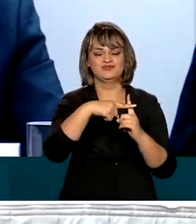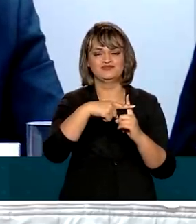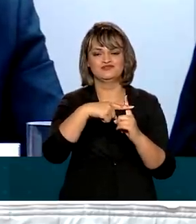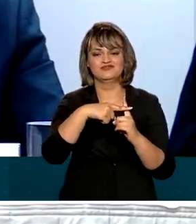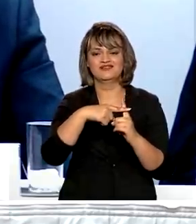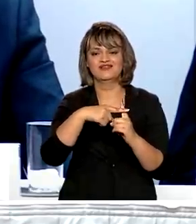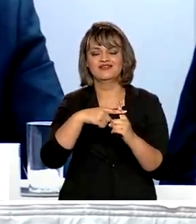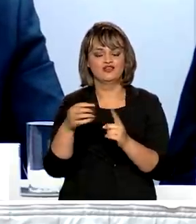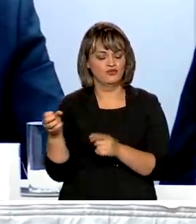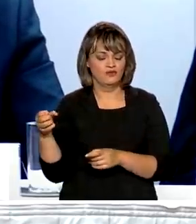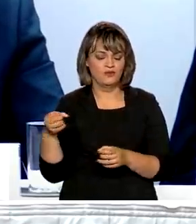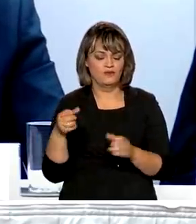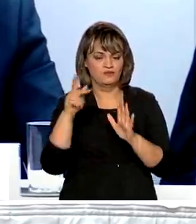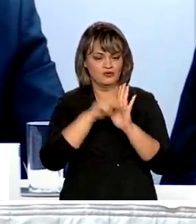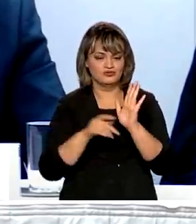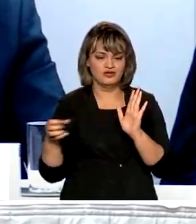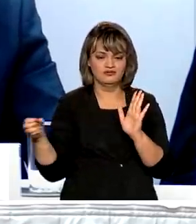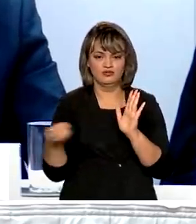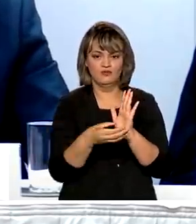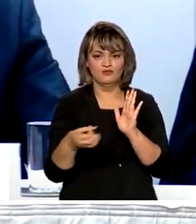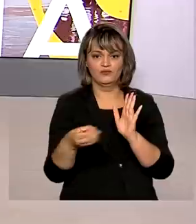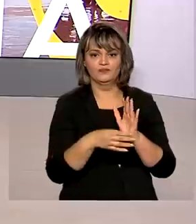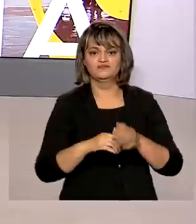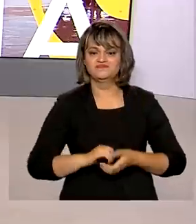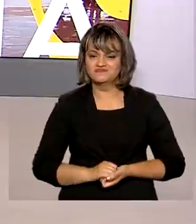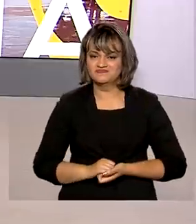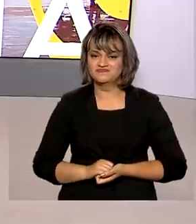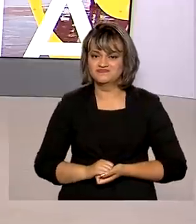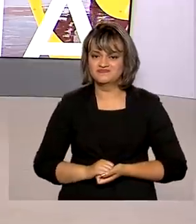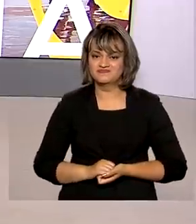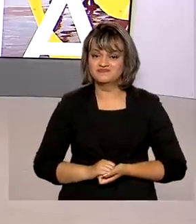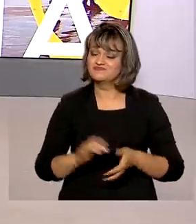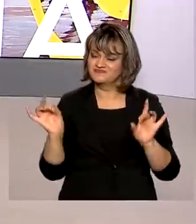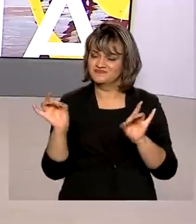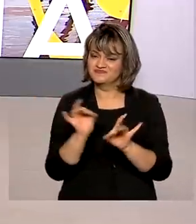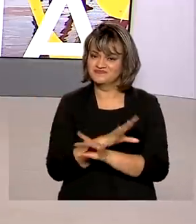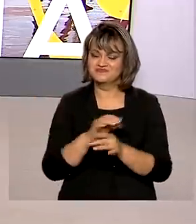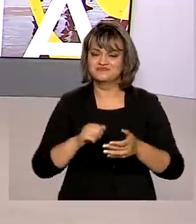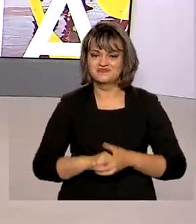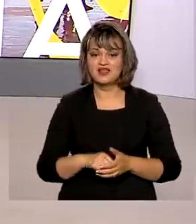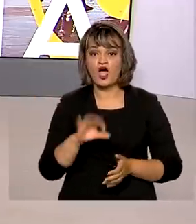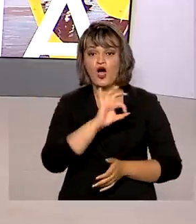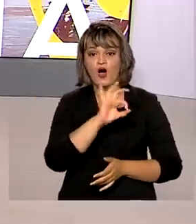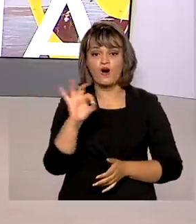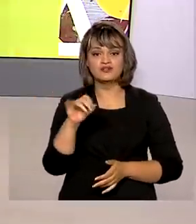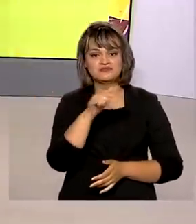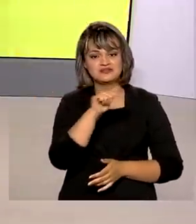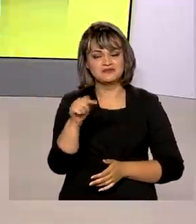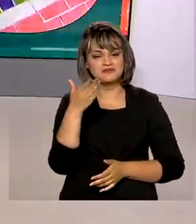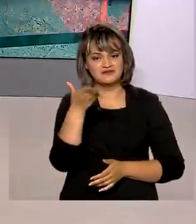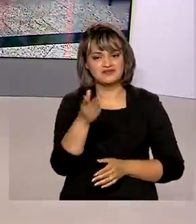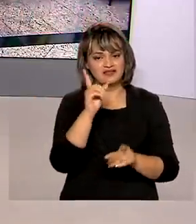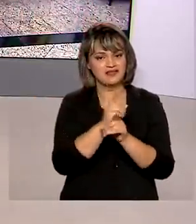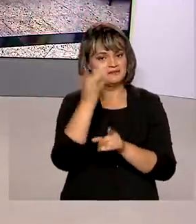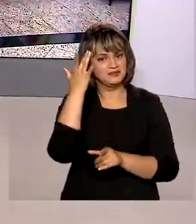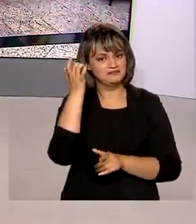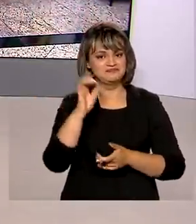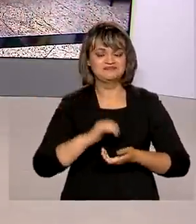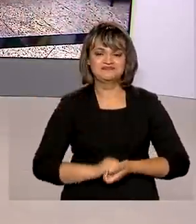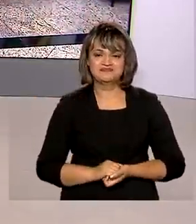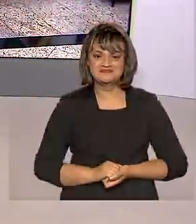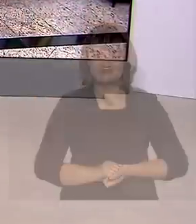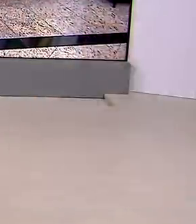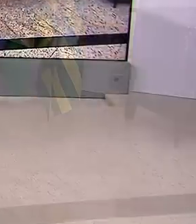pelos nossos serviços. O Brasil em Dia termina aqui uma excelente semana para você e até amanhã.